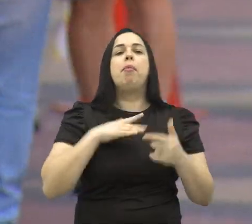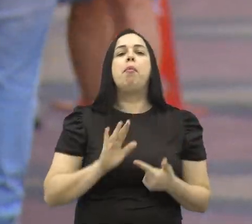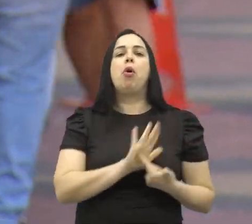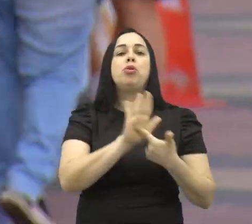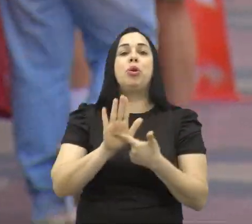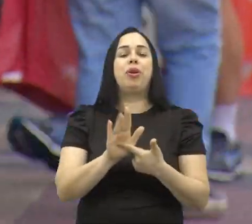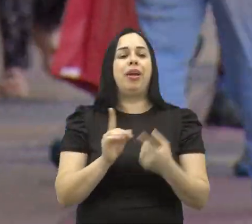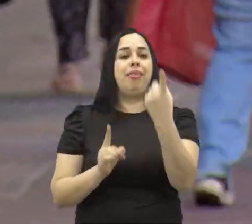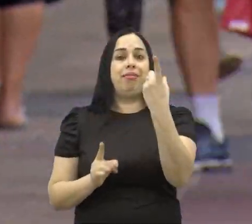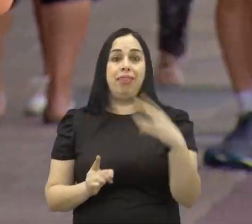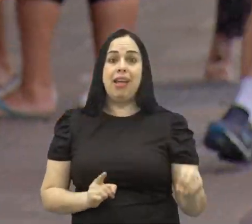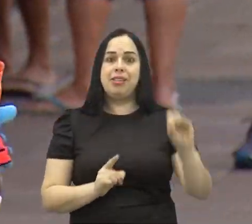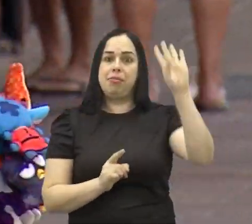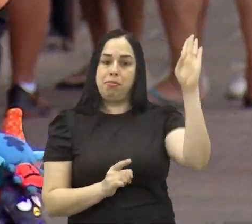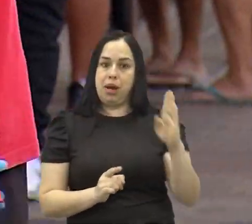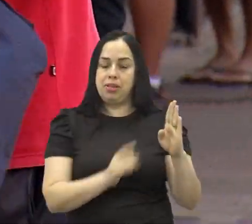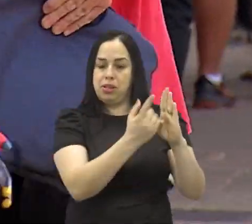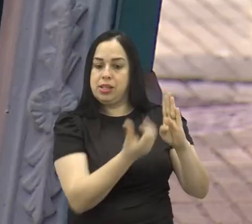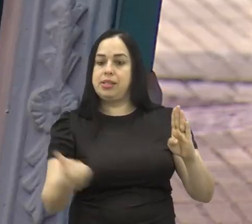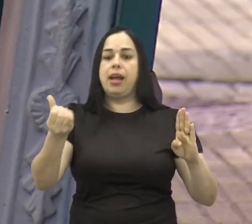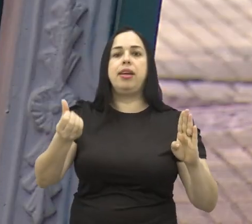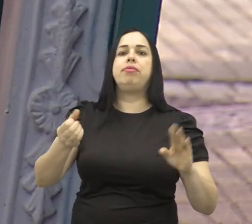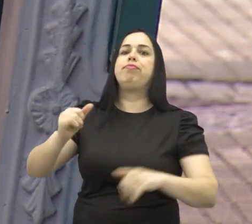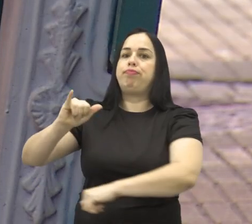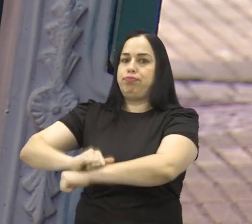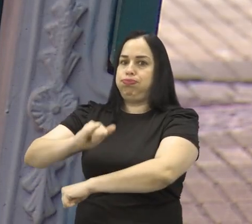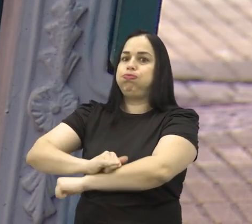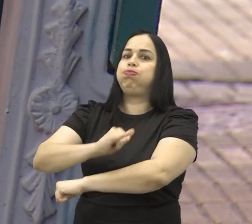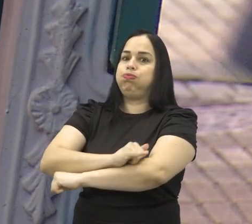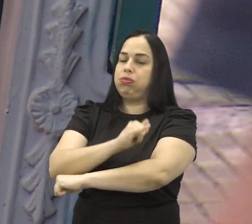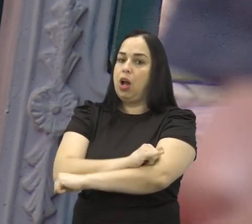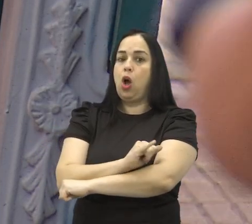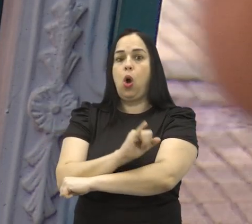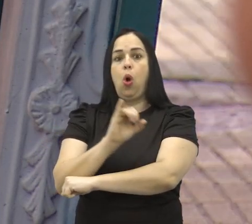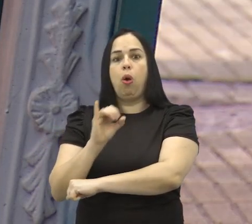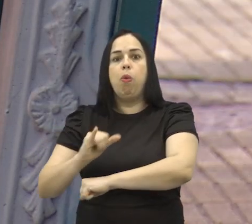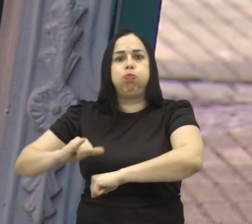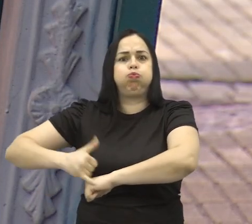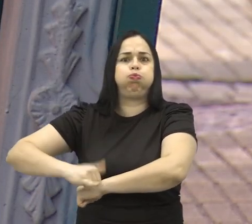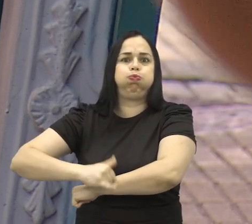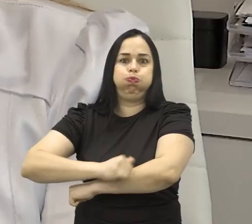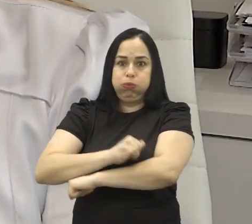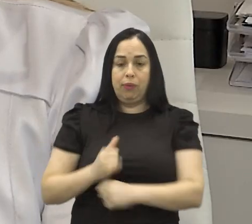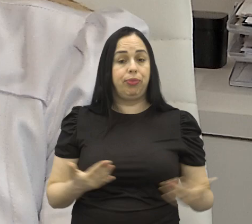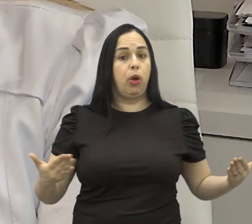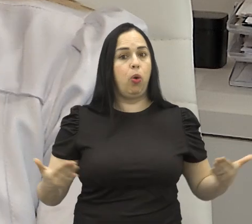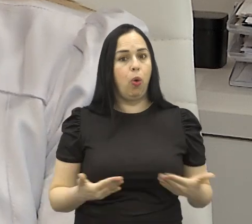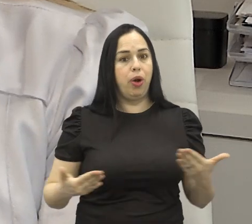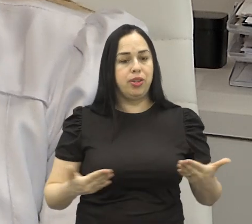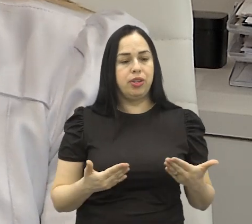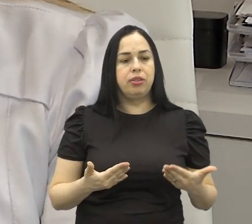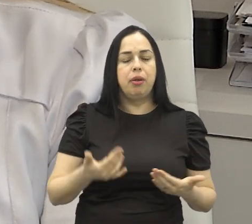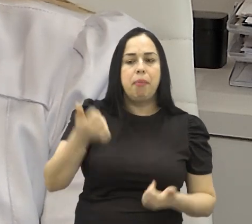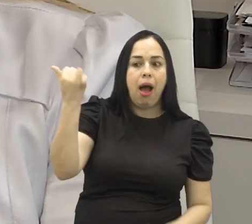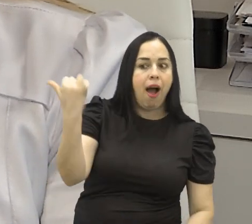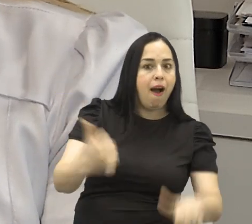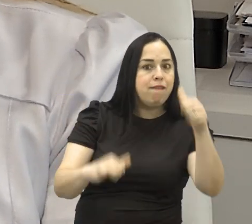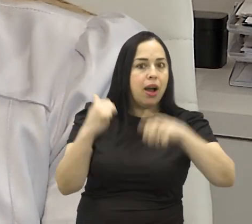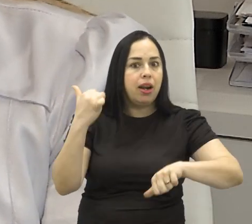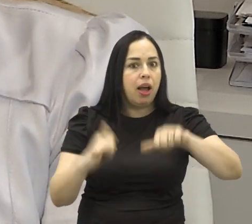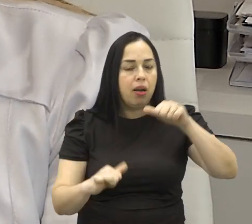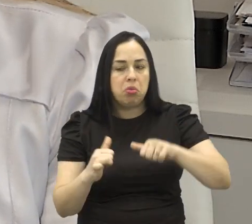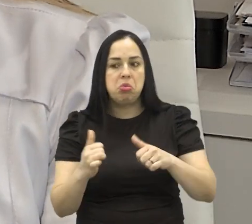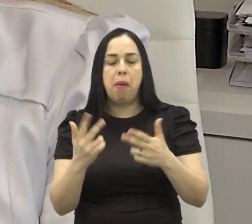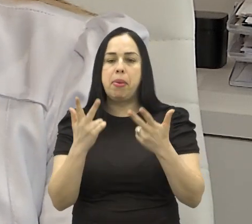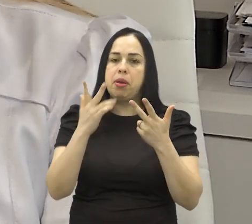demonstrou que 6 a cada 10 brasileiros sofrem de obesidade ou sobrepeso. Hoje, o que a gente usa para definir o que